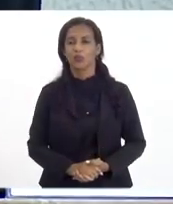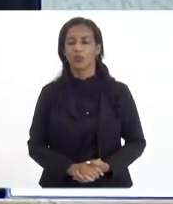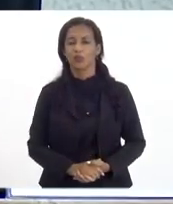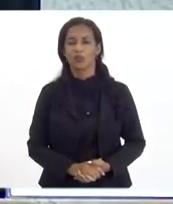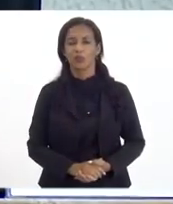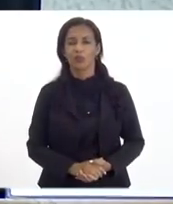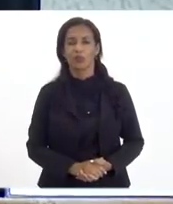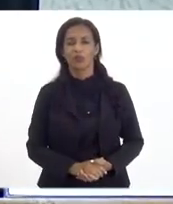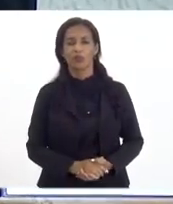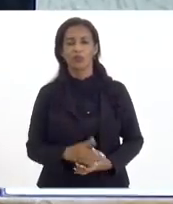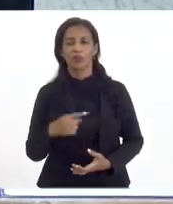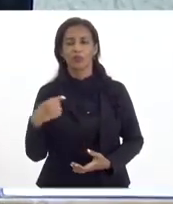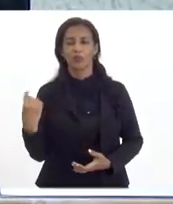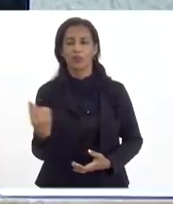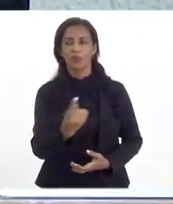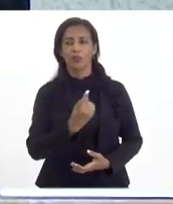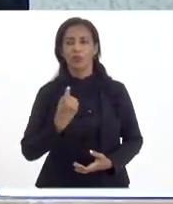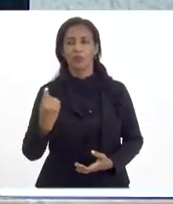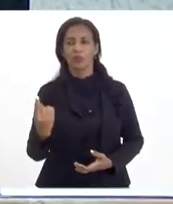para o nosso